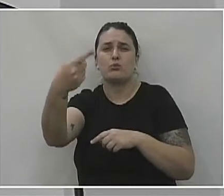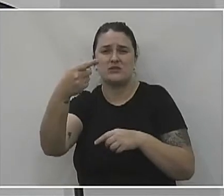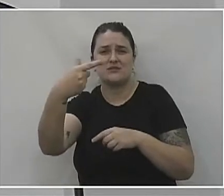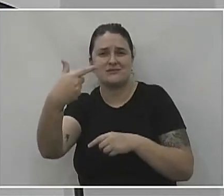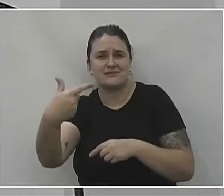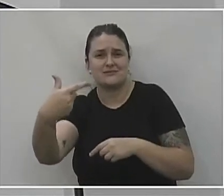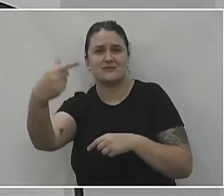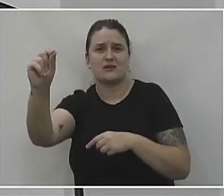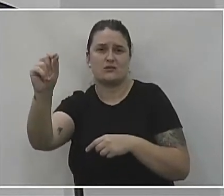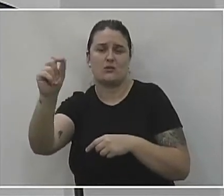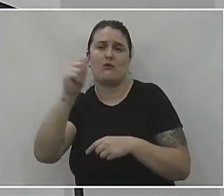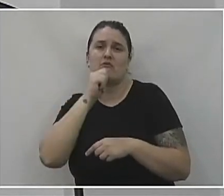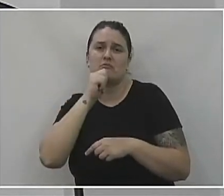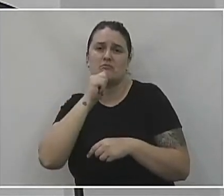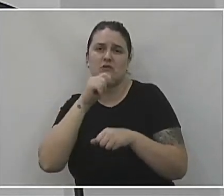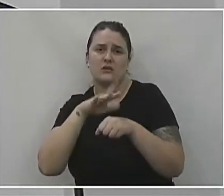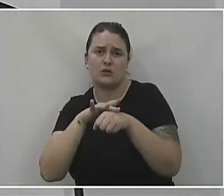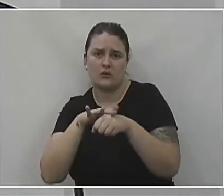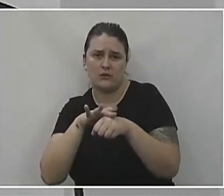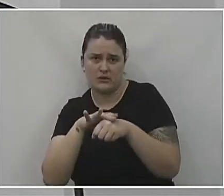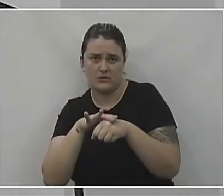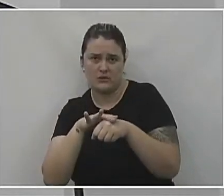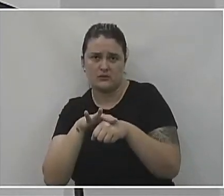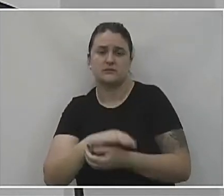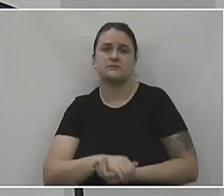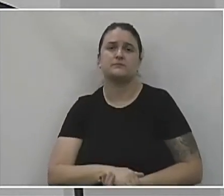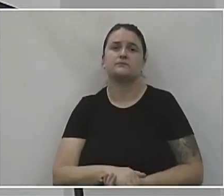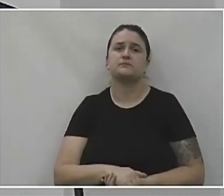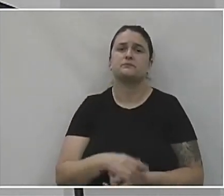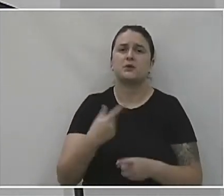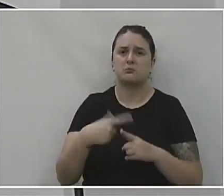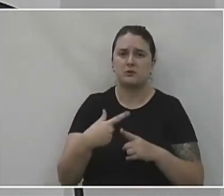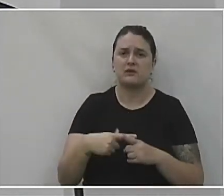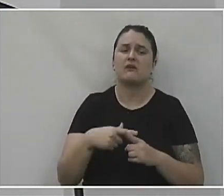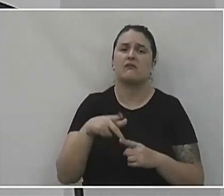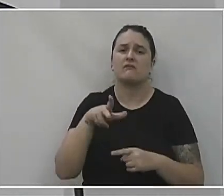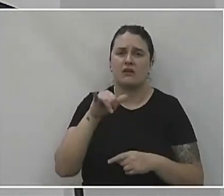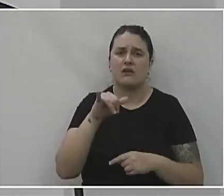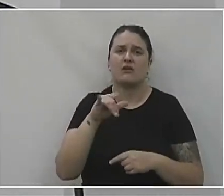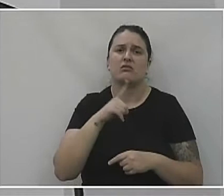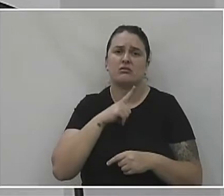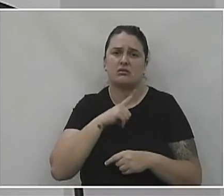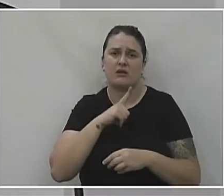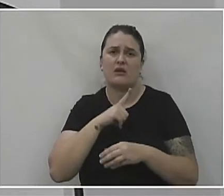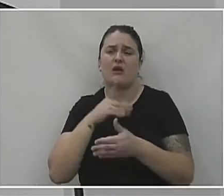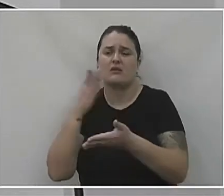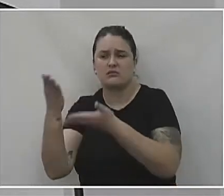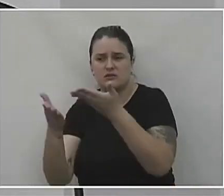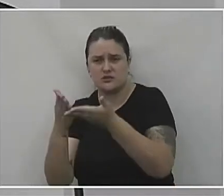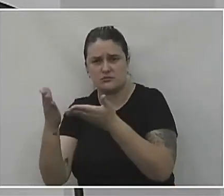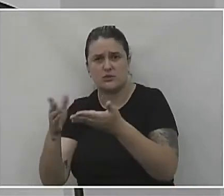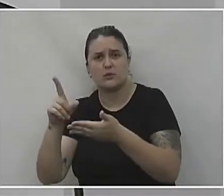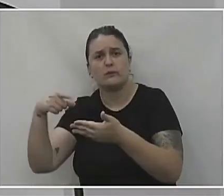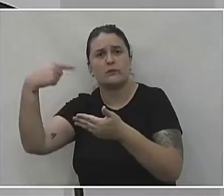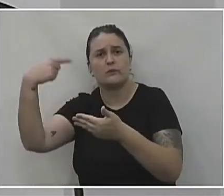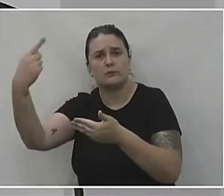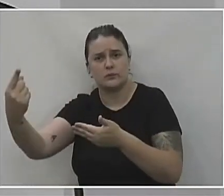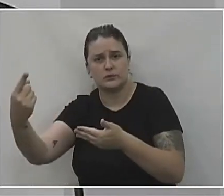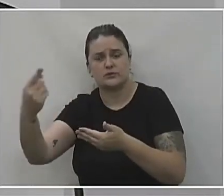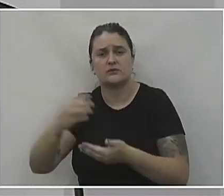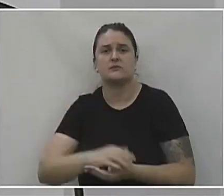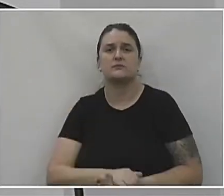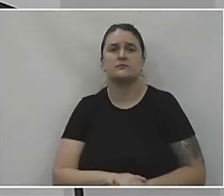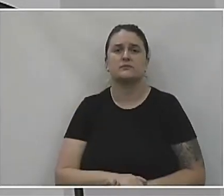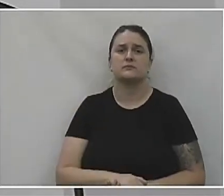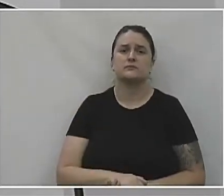também fez essa ampliação aqui da rede de oximetria, porque provavelmente nós vamos ter que atender esses pacientes em algum momento